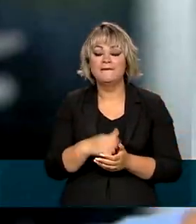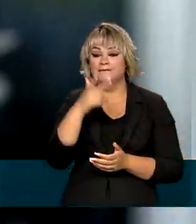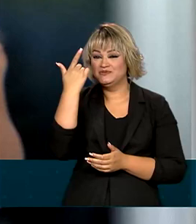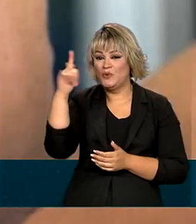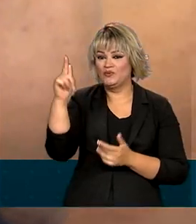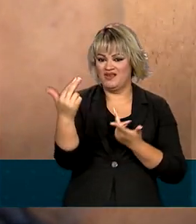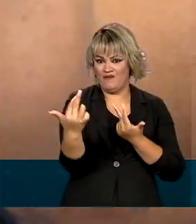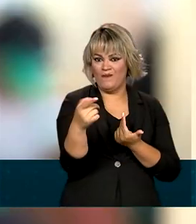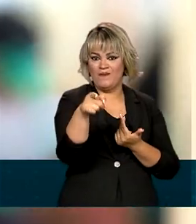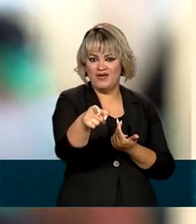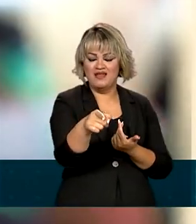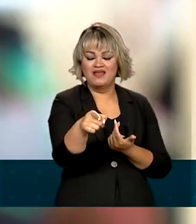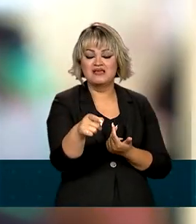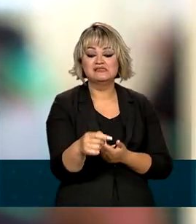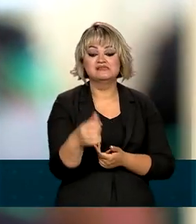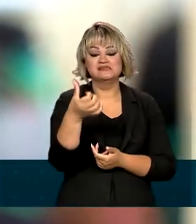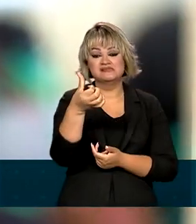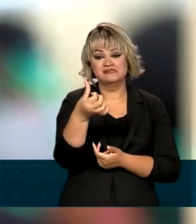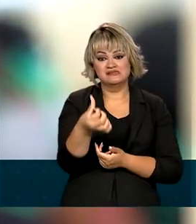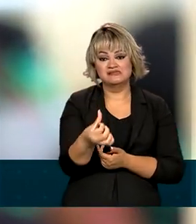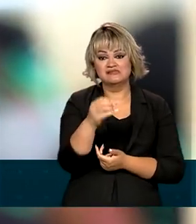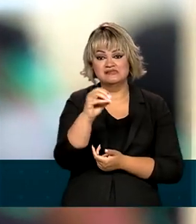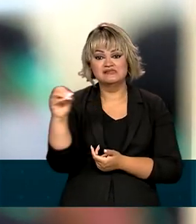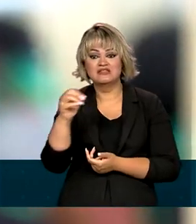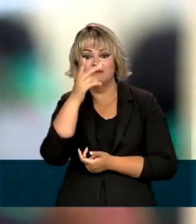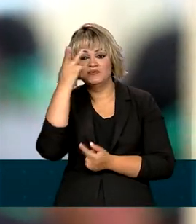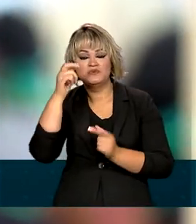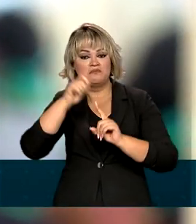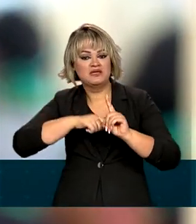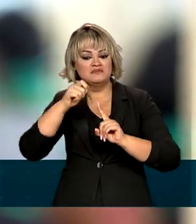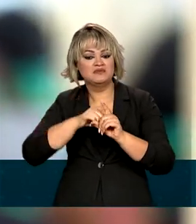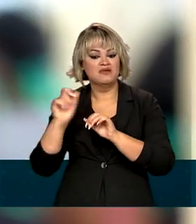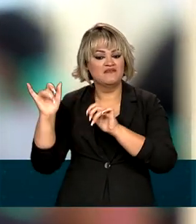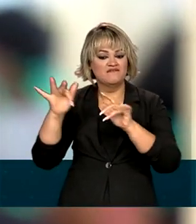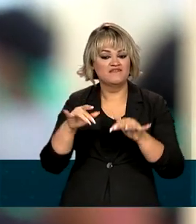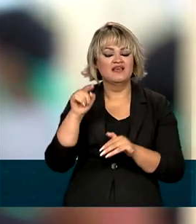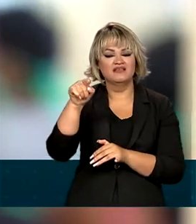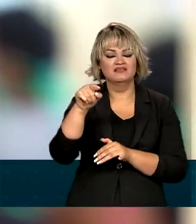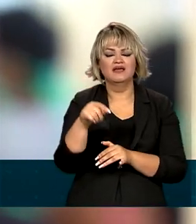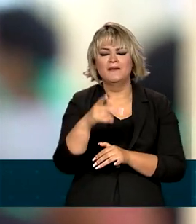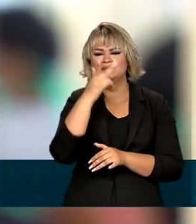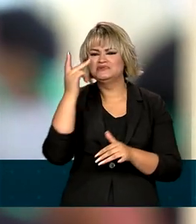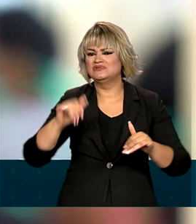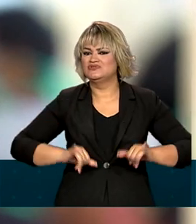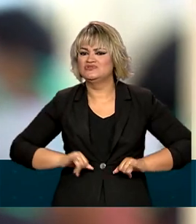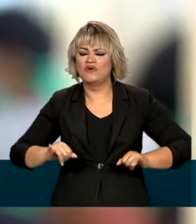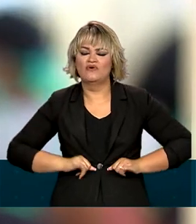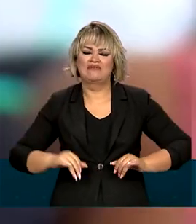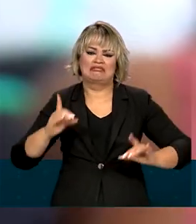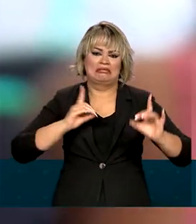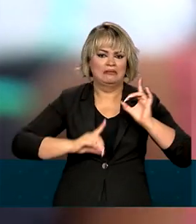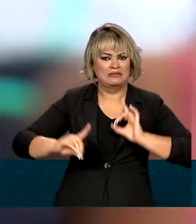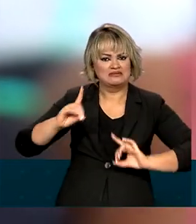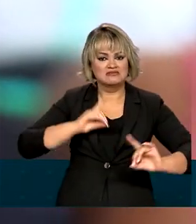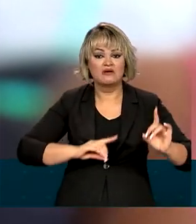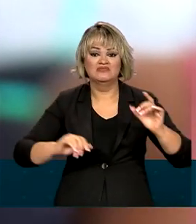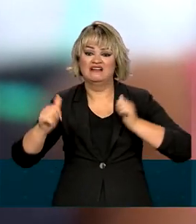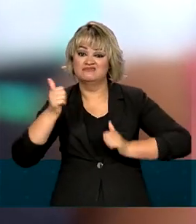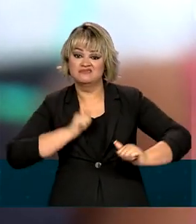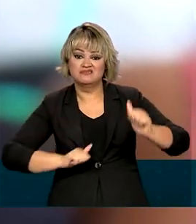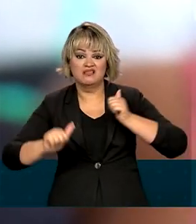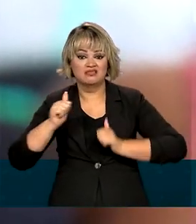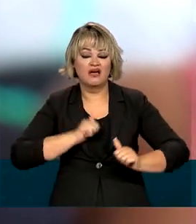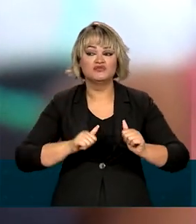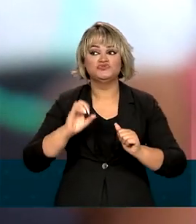centro atende cerca de 600 pessoas por mês. É gente que sofre de depressão, ansiedade